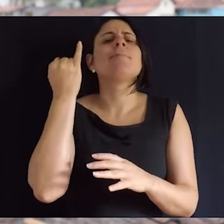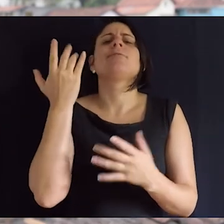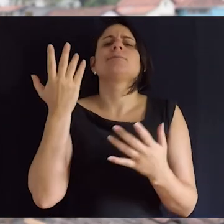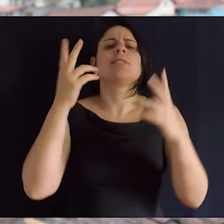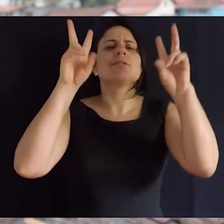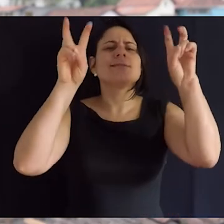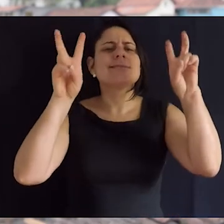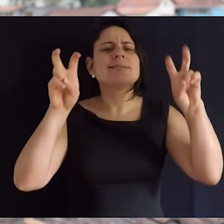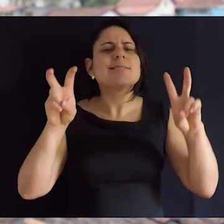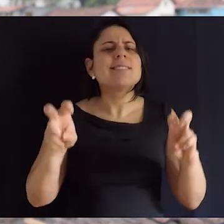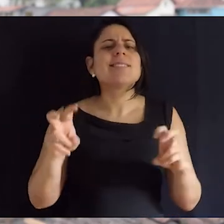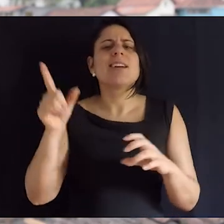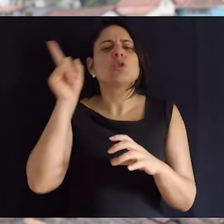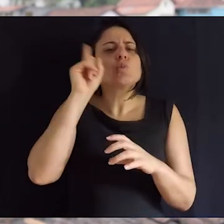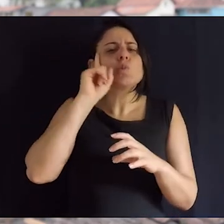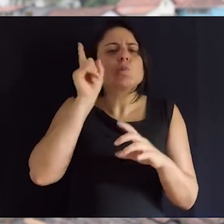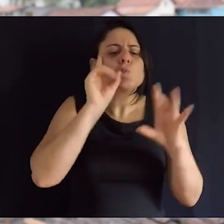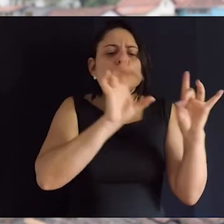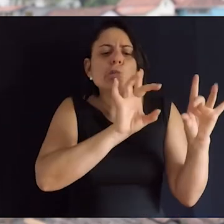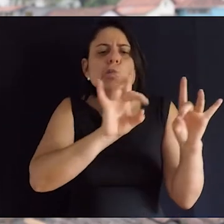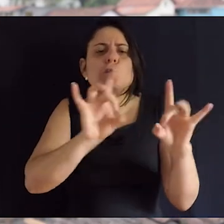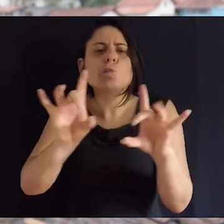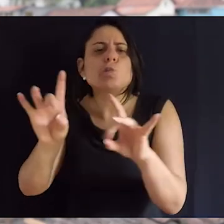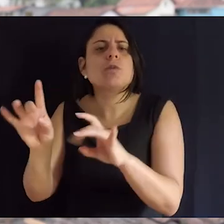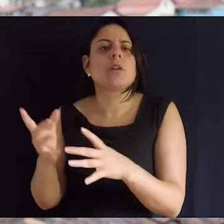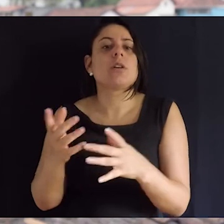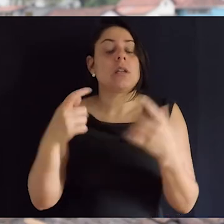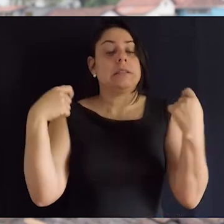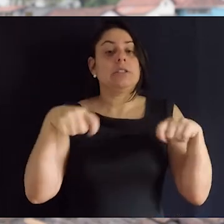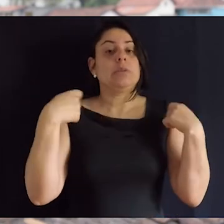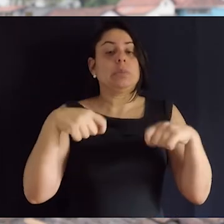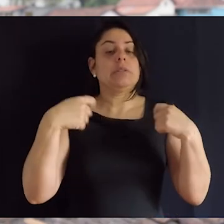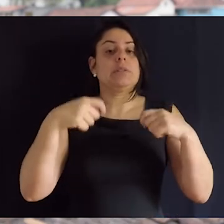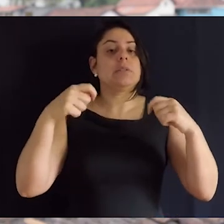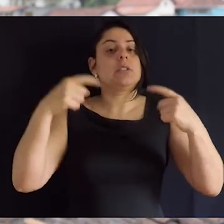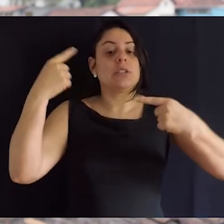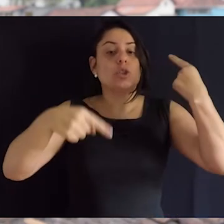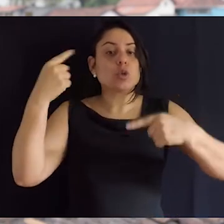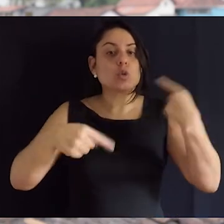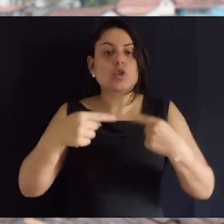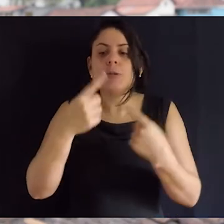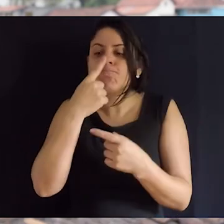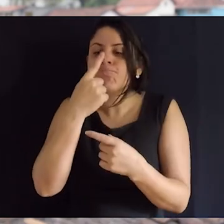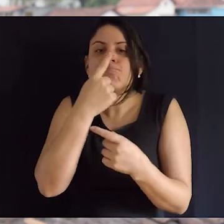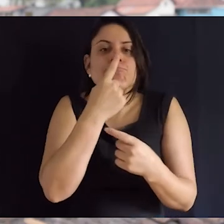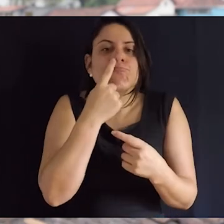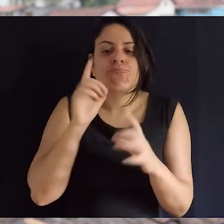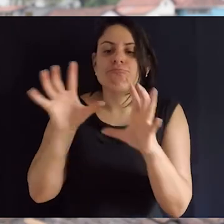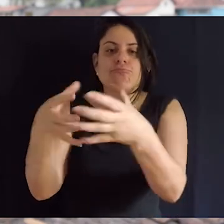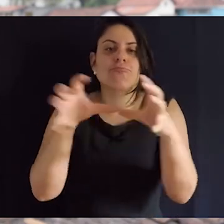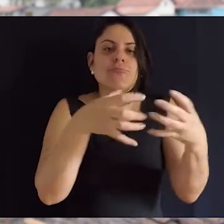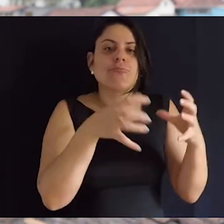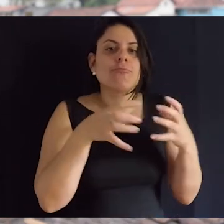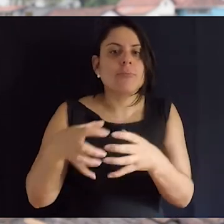necessários e importantes durante o nosso dia a dia. Trata-se de discutir os afetos coletivos e